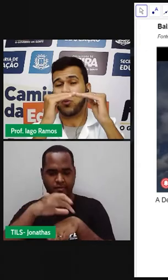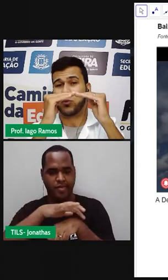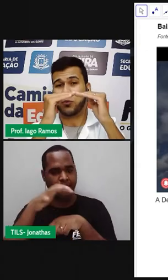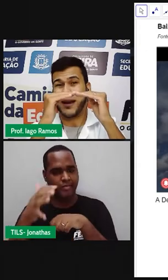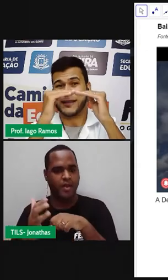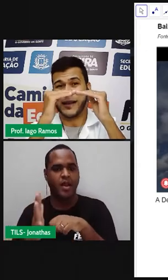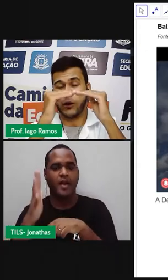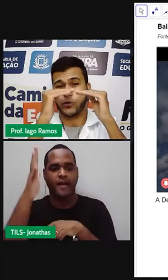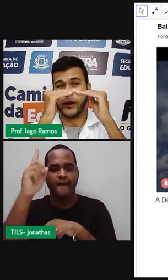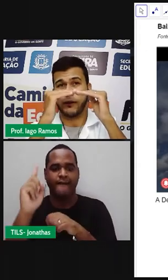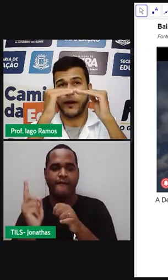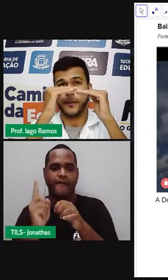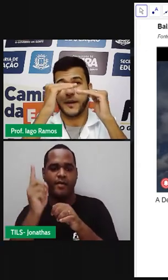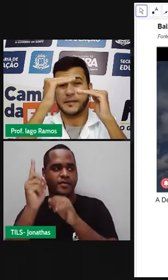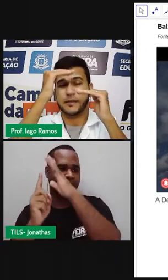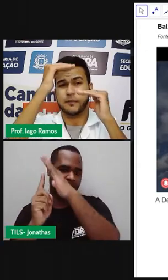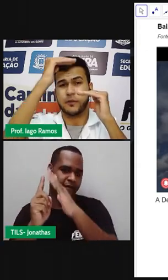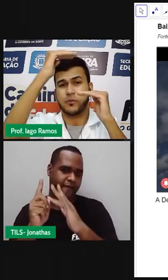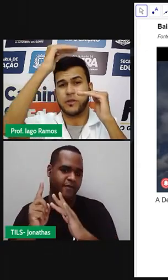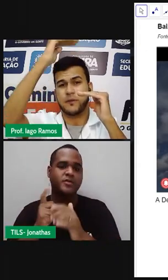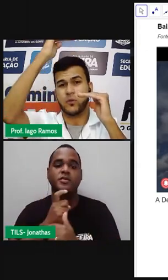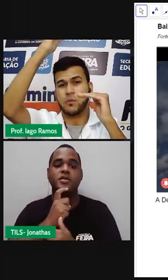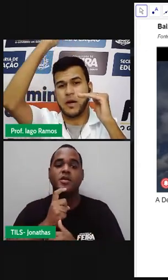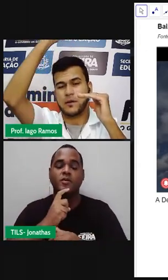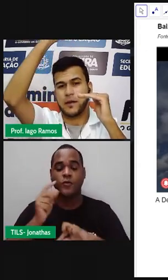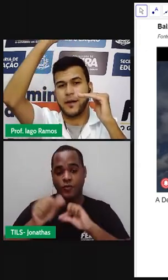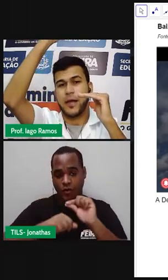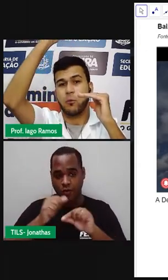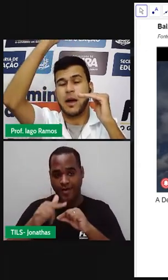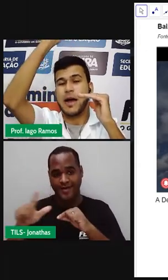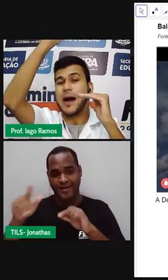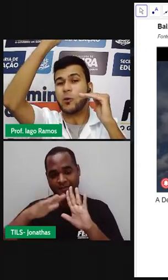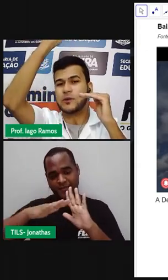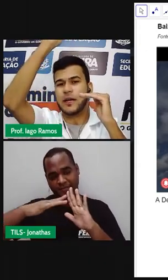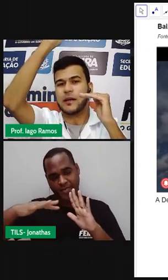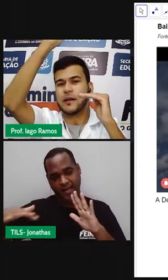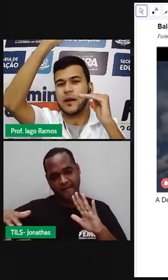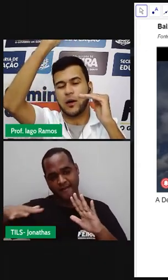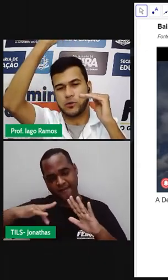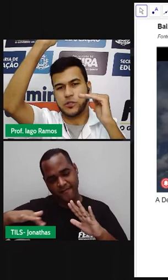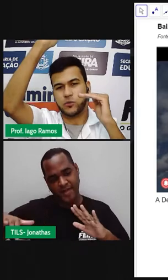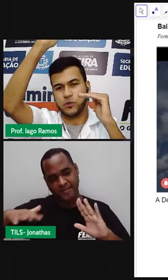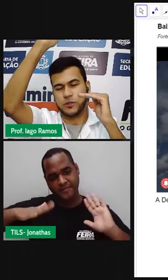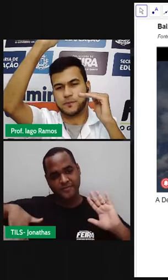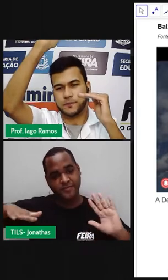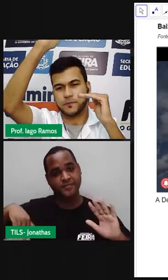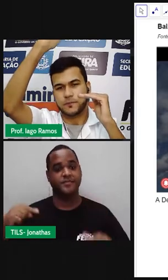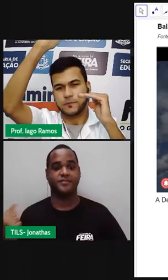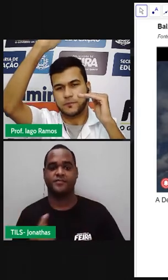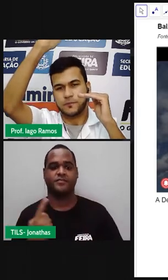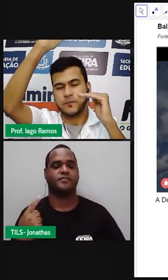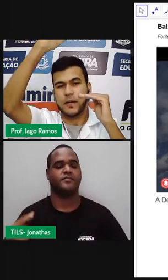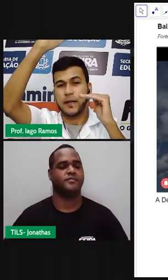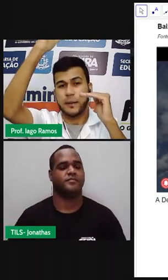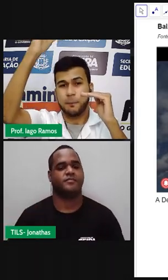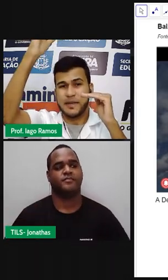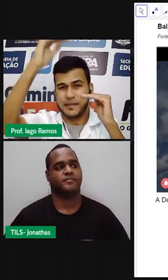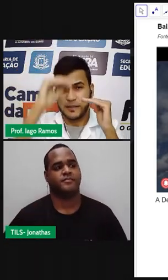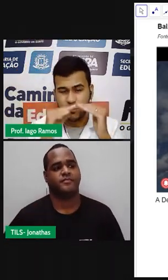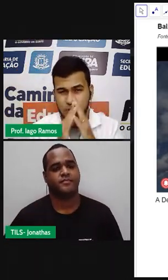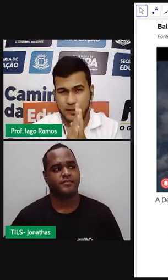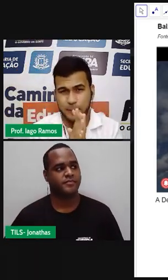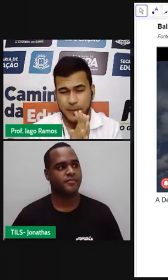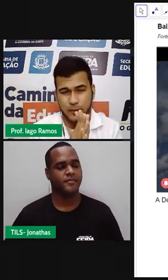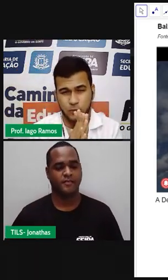que é o ponto mais alto, ele vai para cima do nível do mar. É uma alta altitude. E